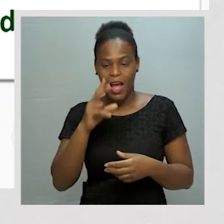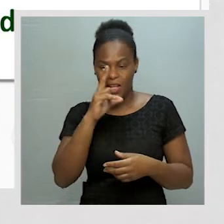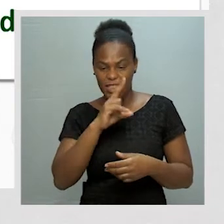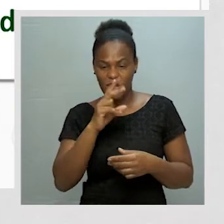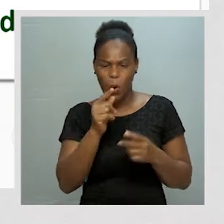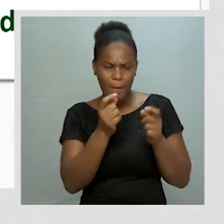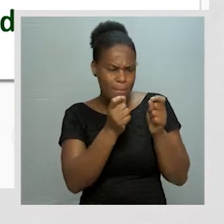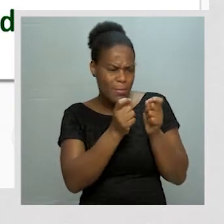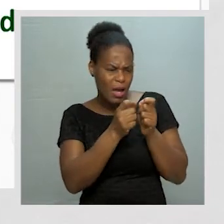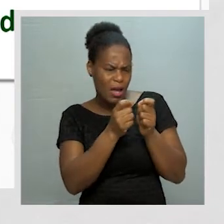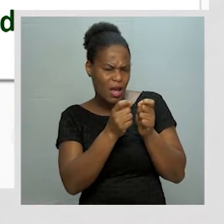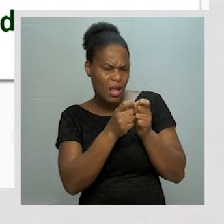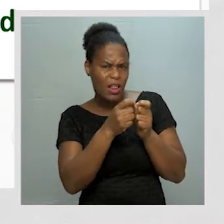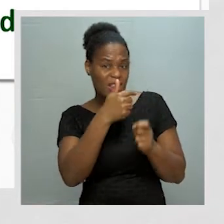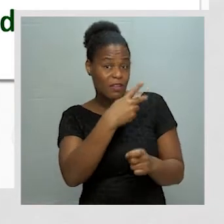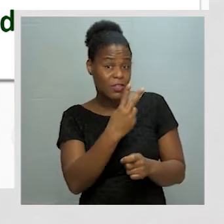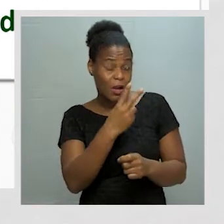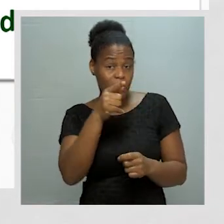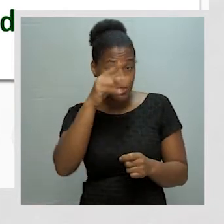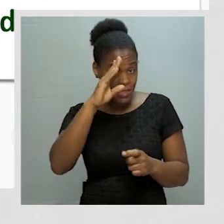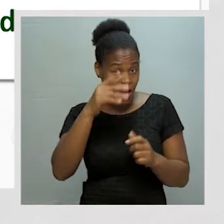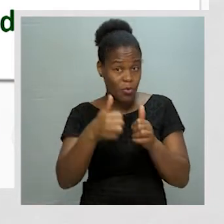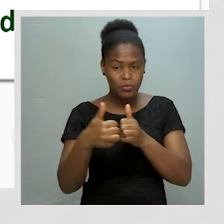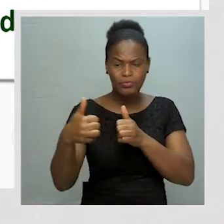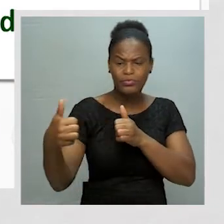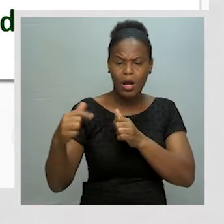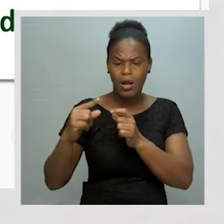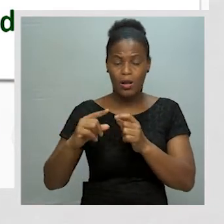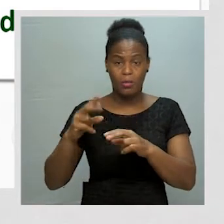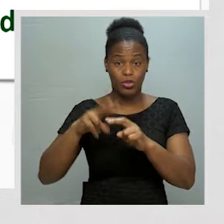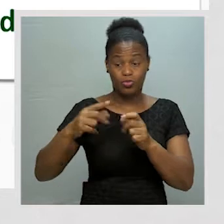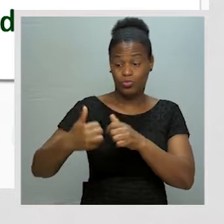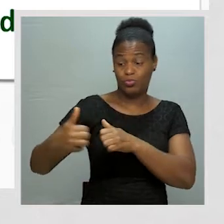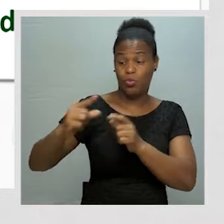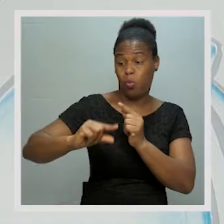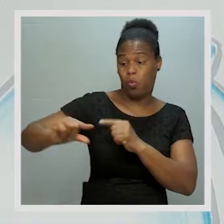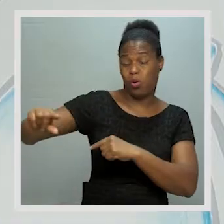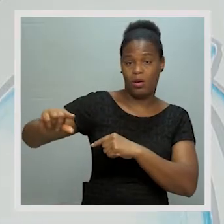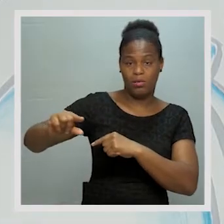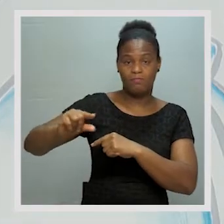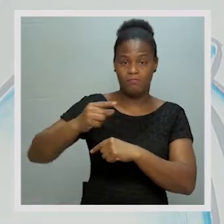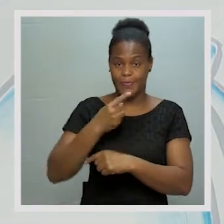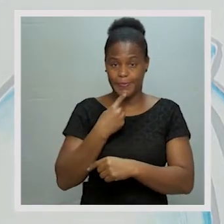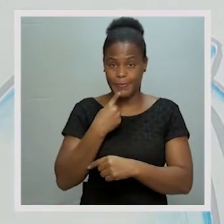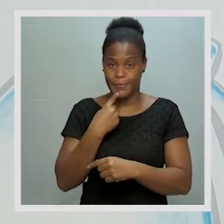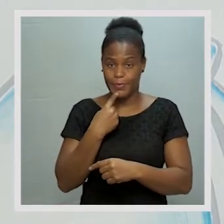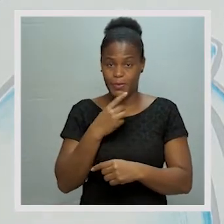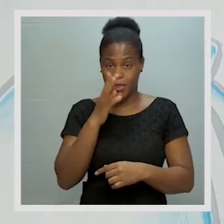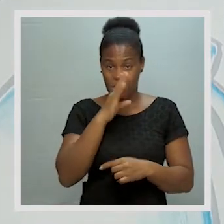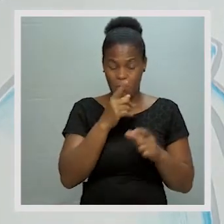Caso estejam muito próximo do televisor, já sabem que devem afastar. Neste momento, caso estejam